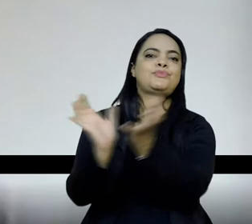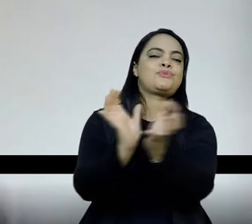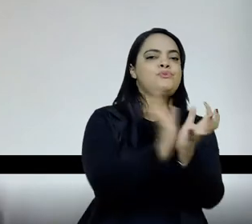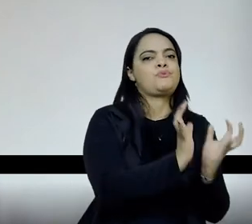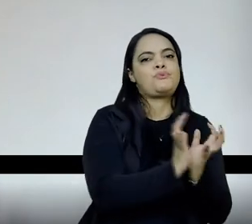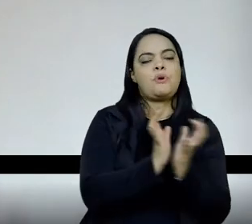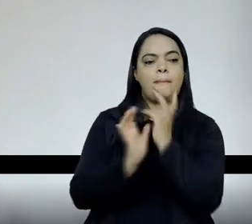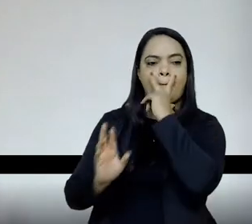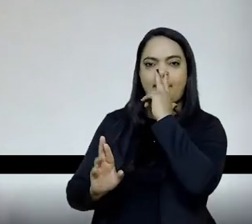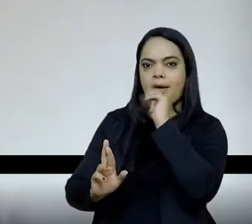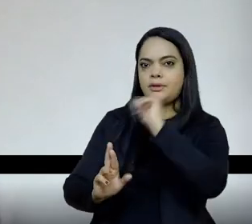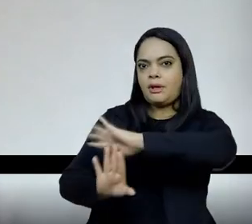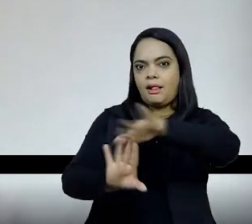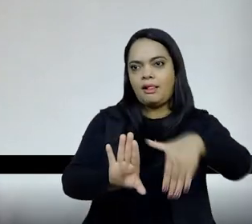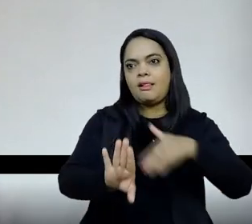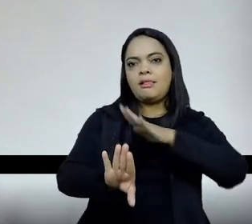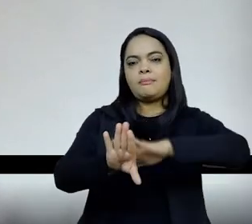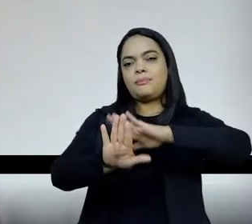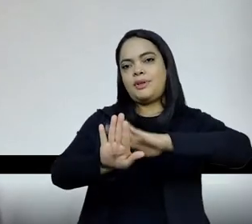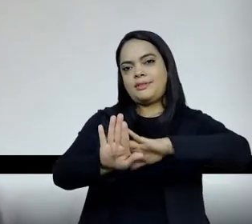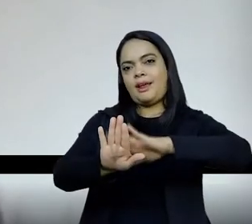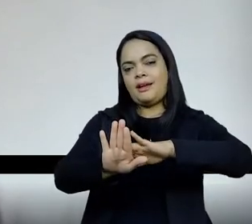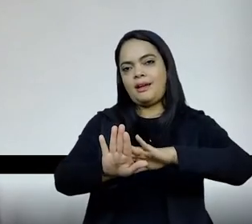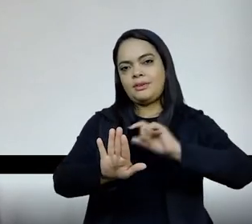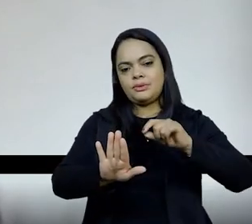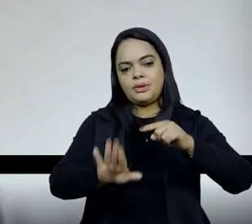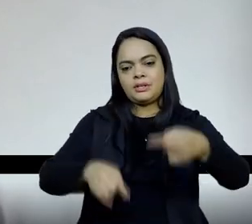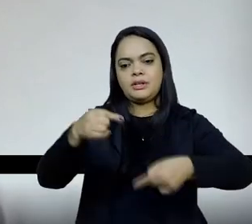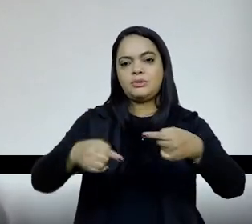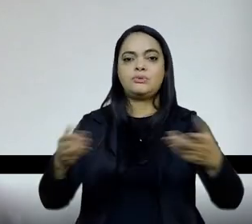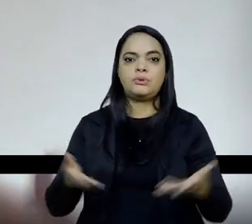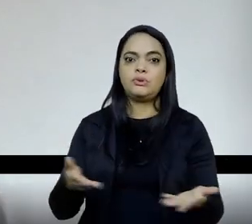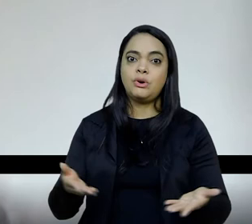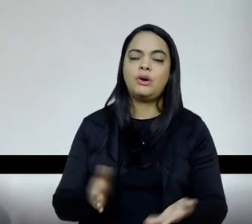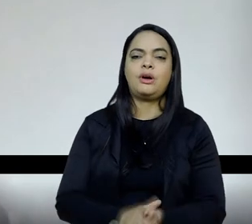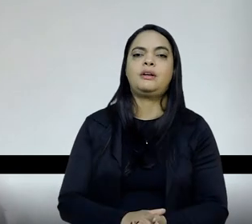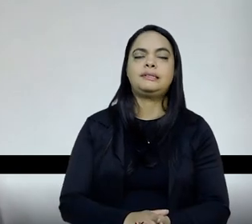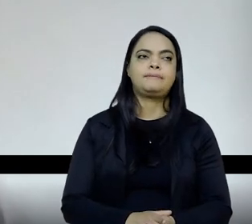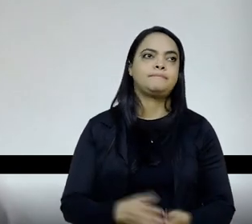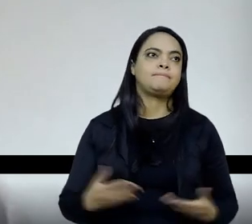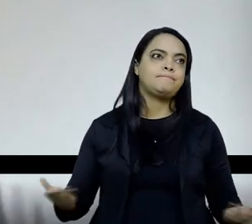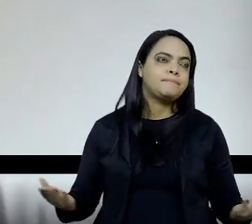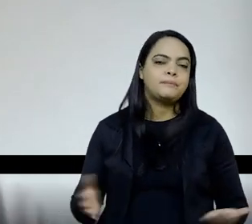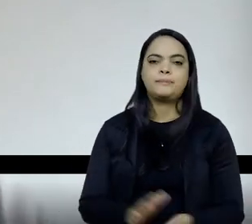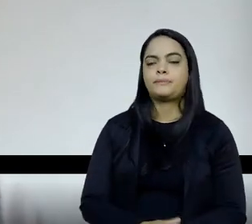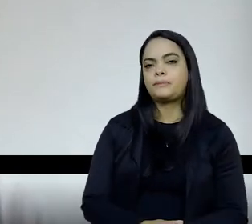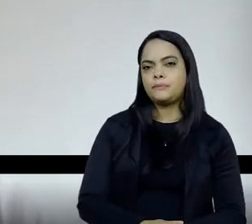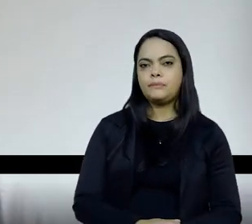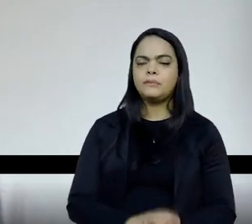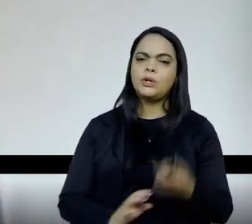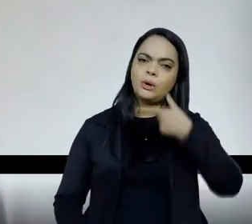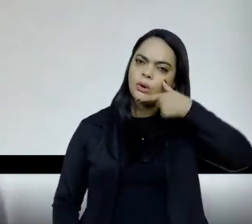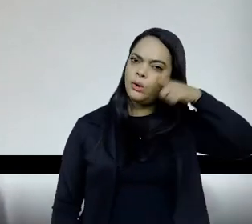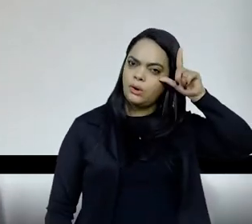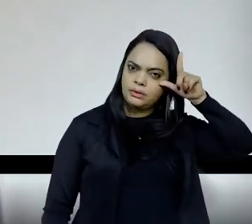trás dessas articulações que nos trouxeram aqui, né, então, porque se a gente não... ontem eu estava